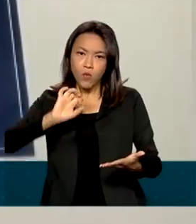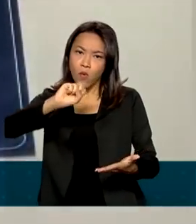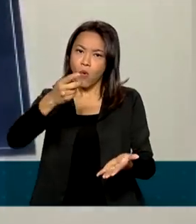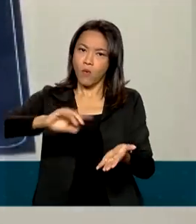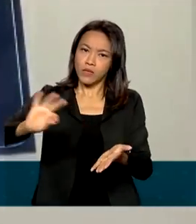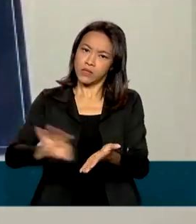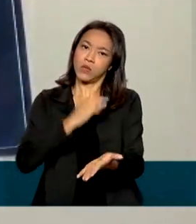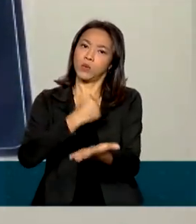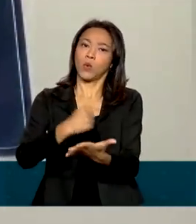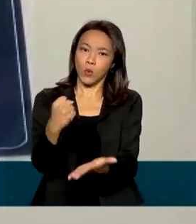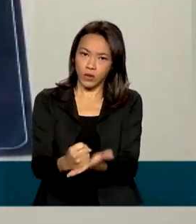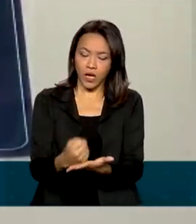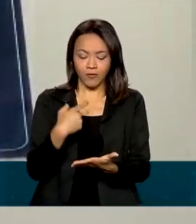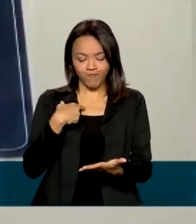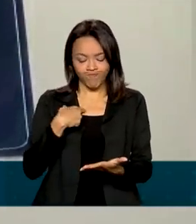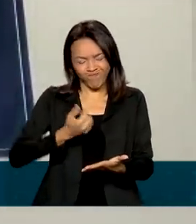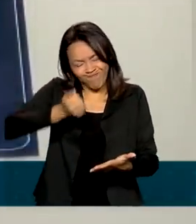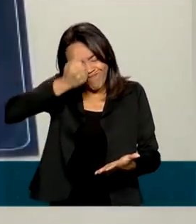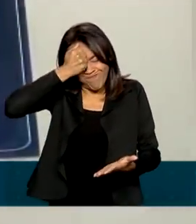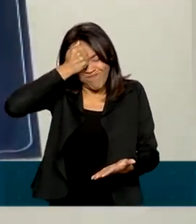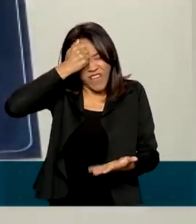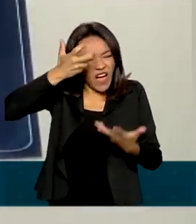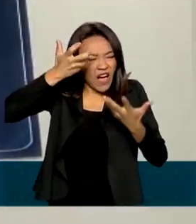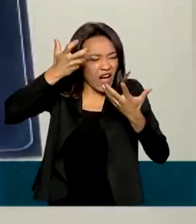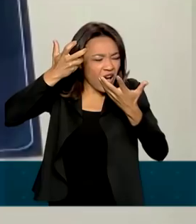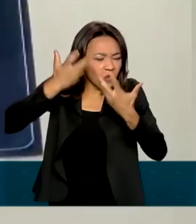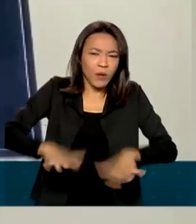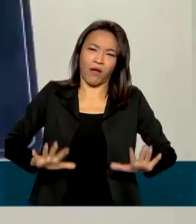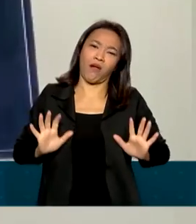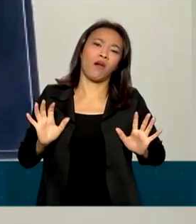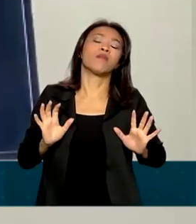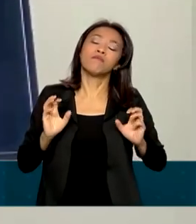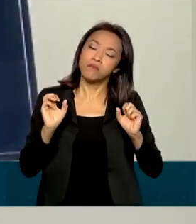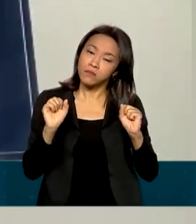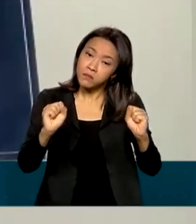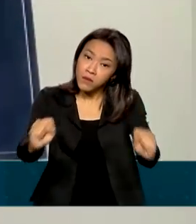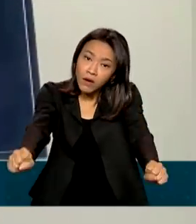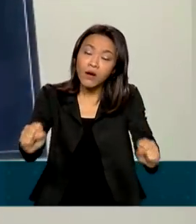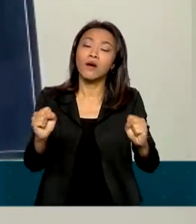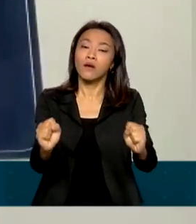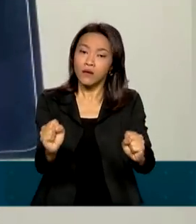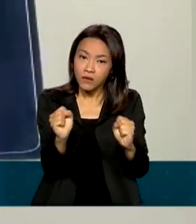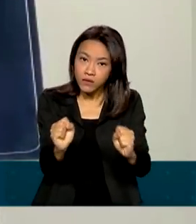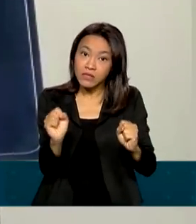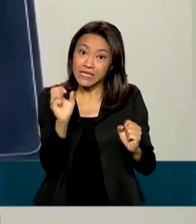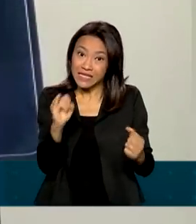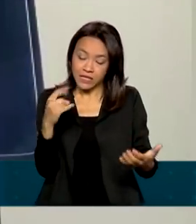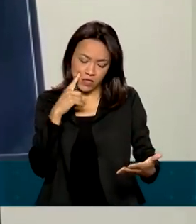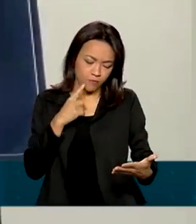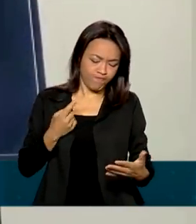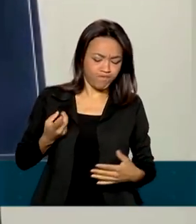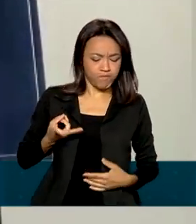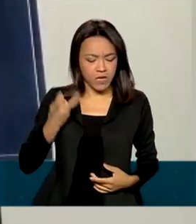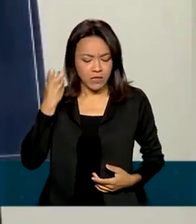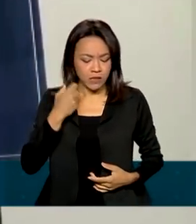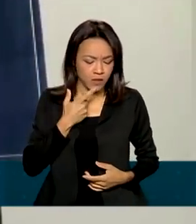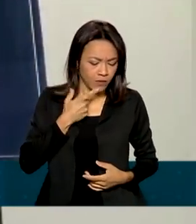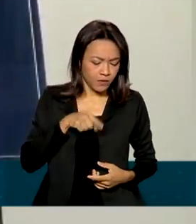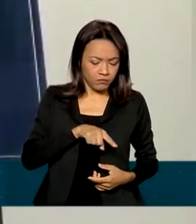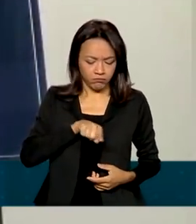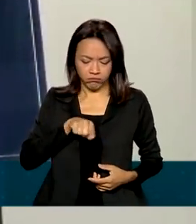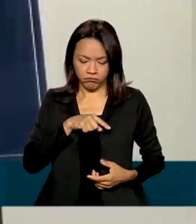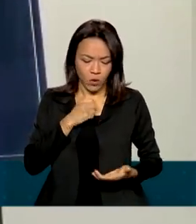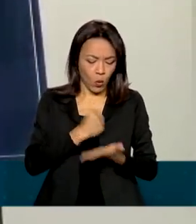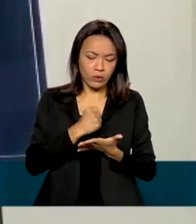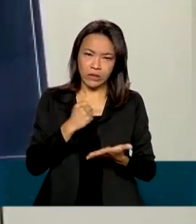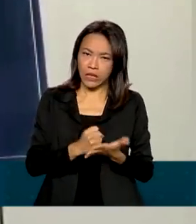daquele contrato, de se arrepender, ou seja, de devolver aquele produto, caso ele perceba ali que aquele produto ou aquele